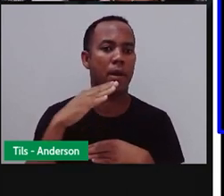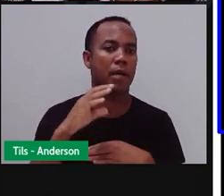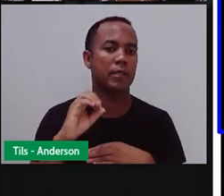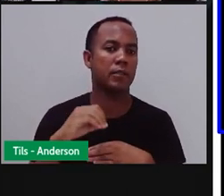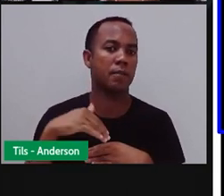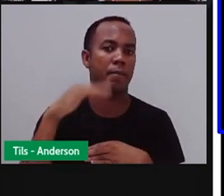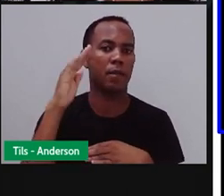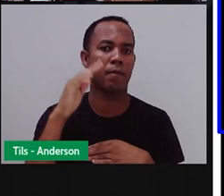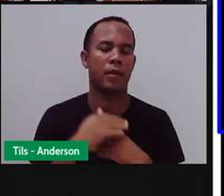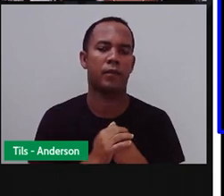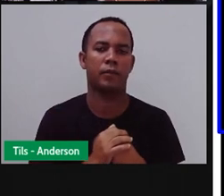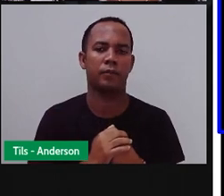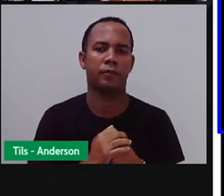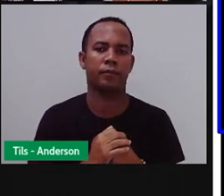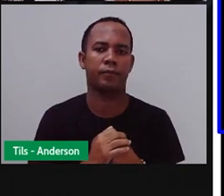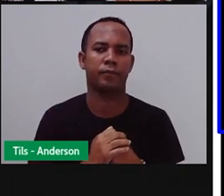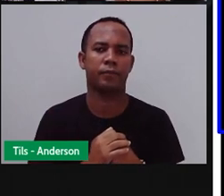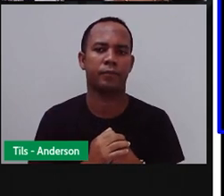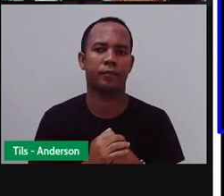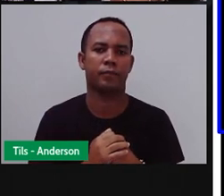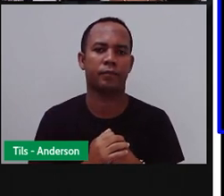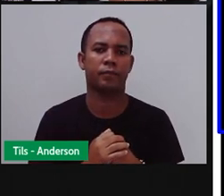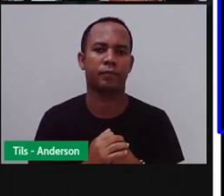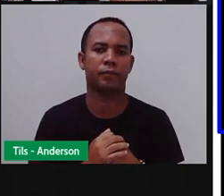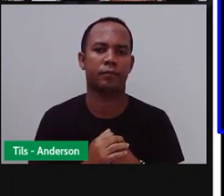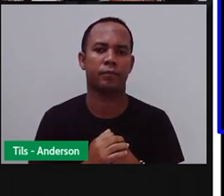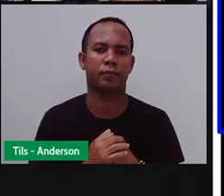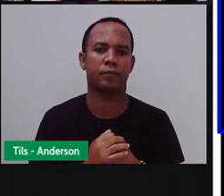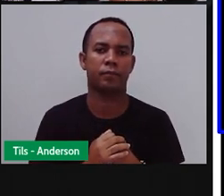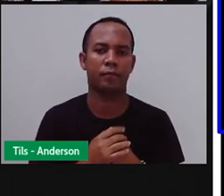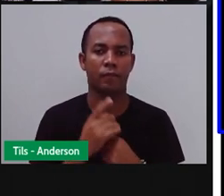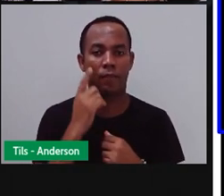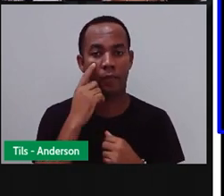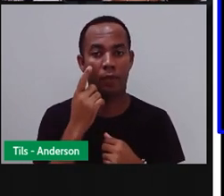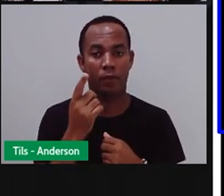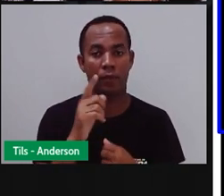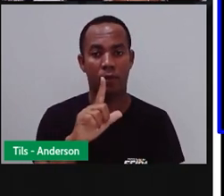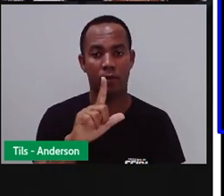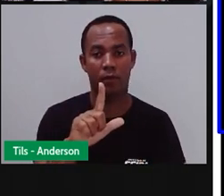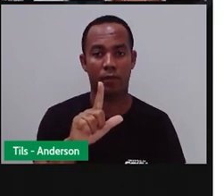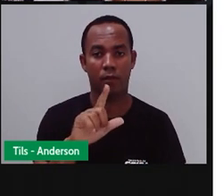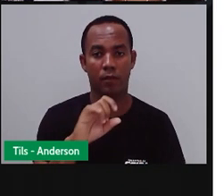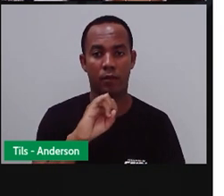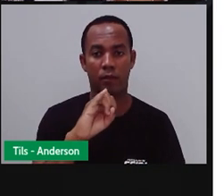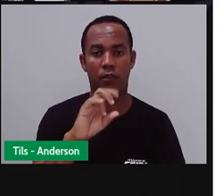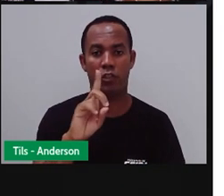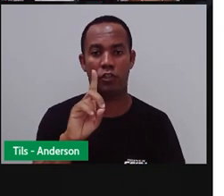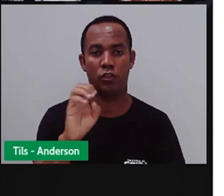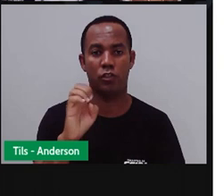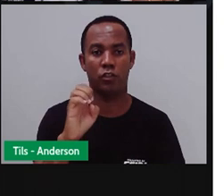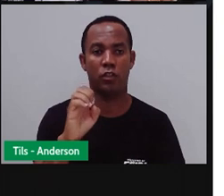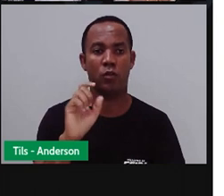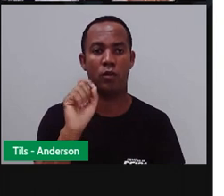escrito. Na Lidy, estão as informações gerais. Gerais.